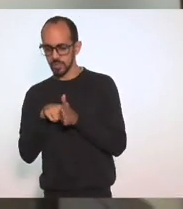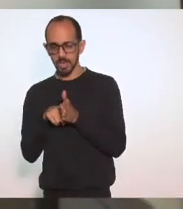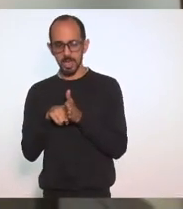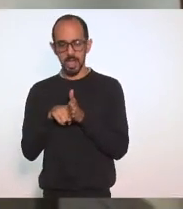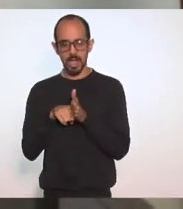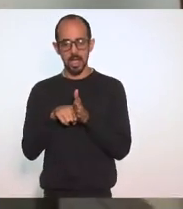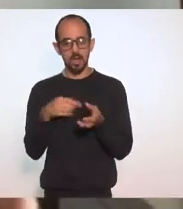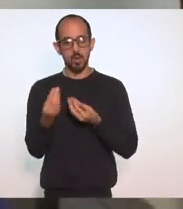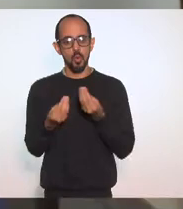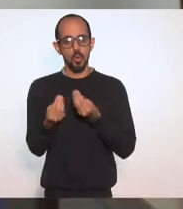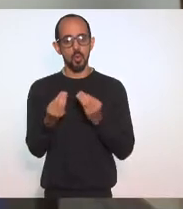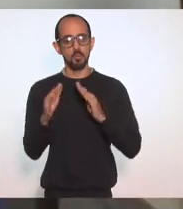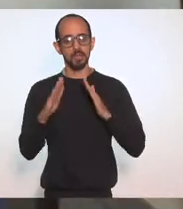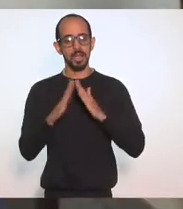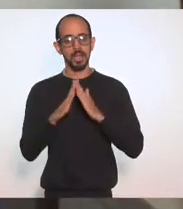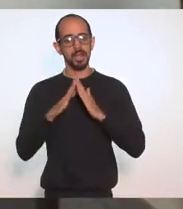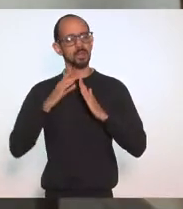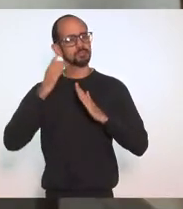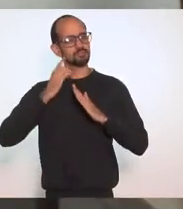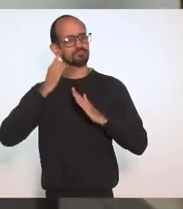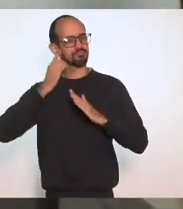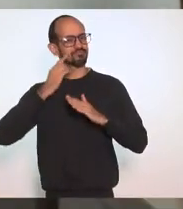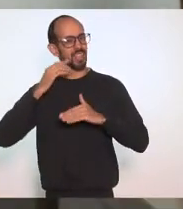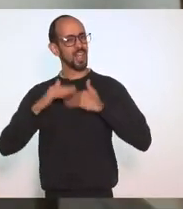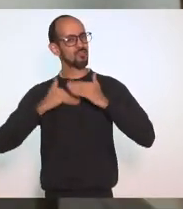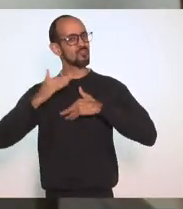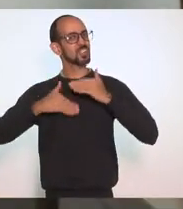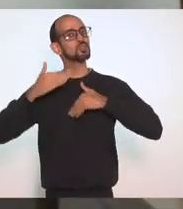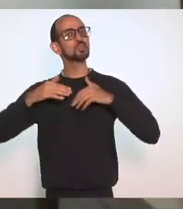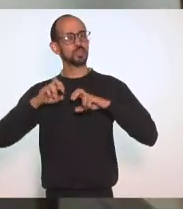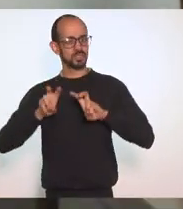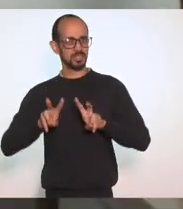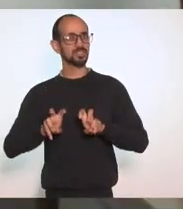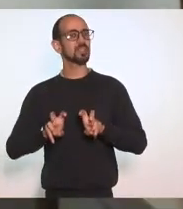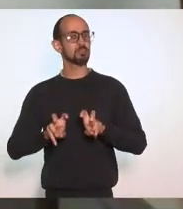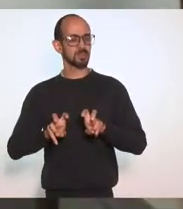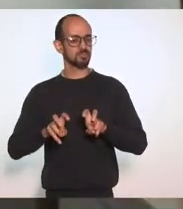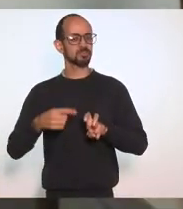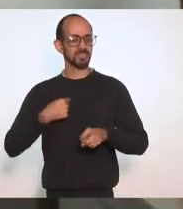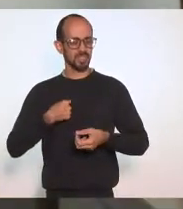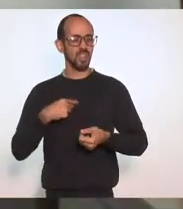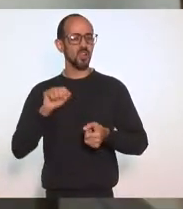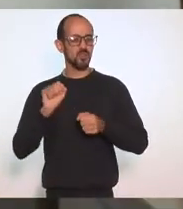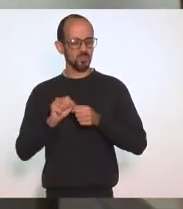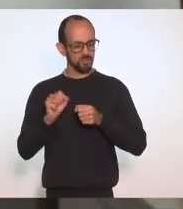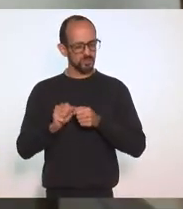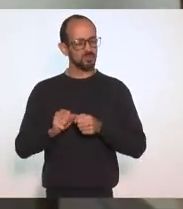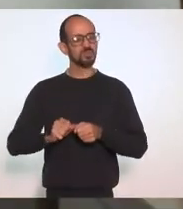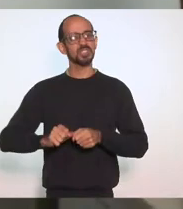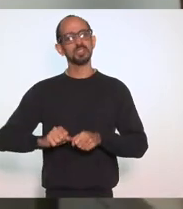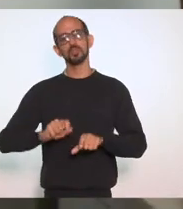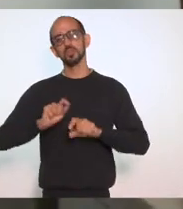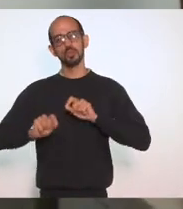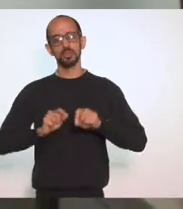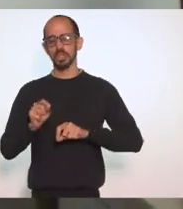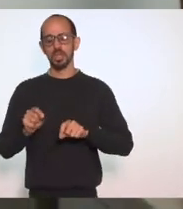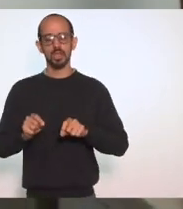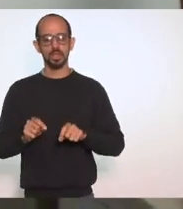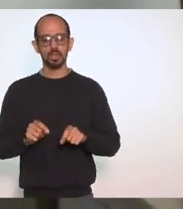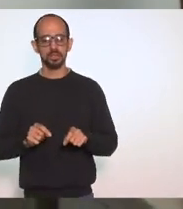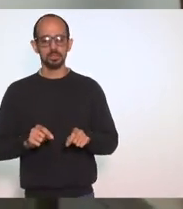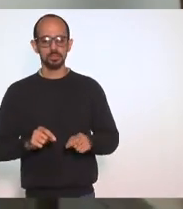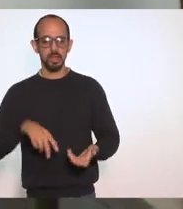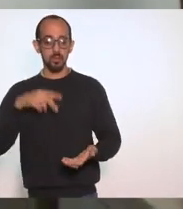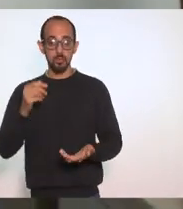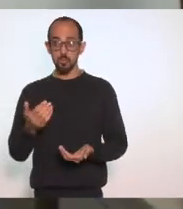Legislativa Avançou Nesse tema Fiz questão De frisar Que vossa excelência Deputada Mônica